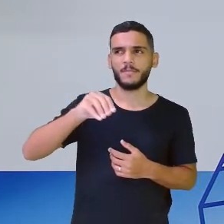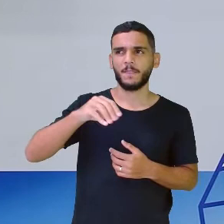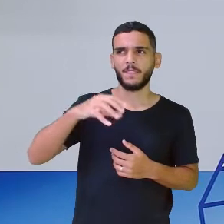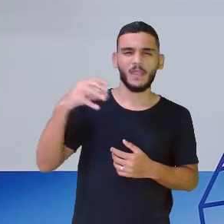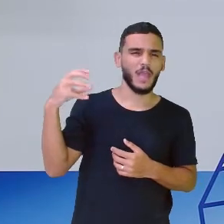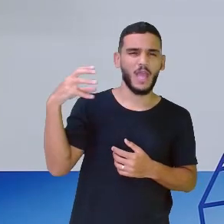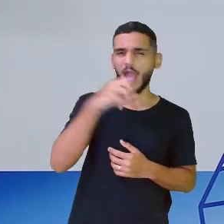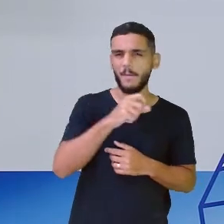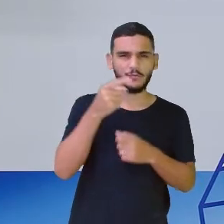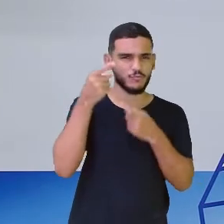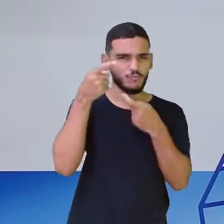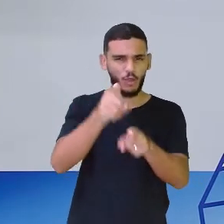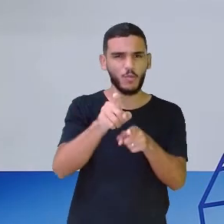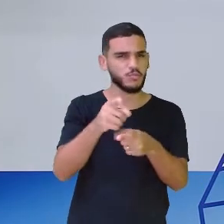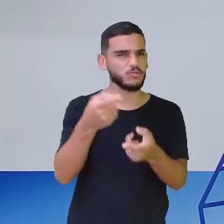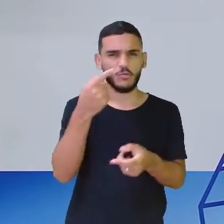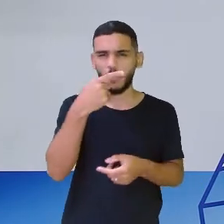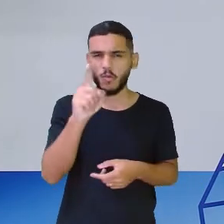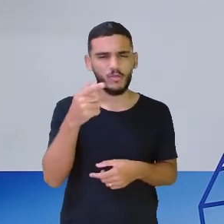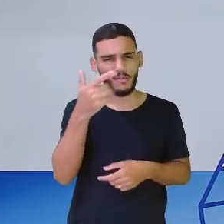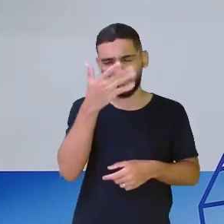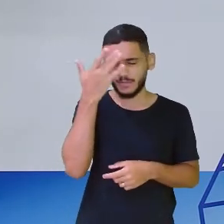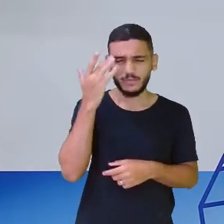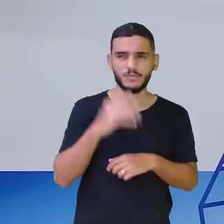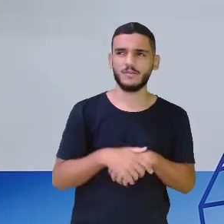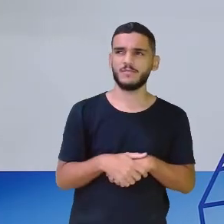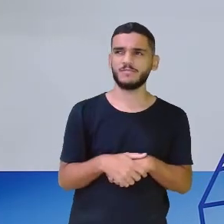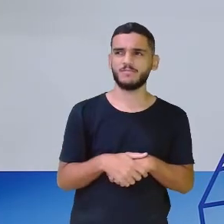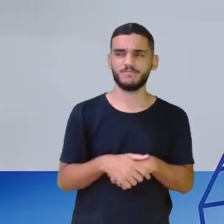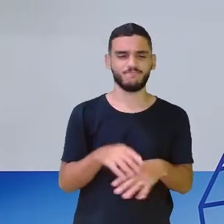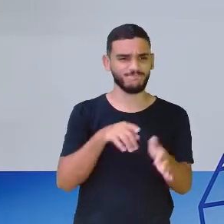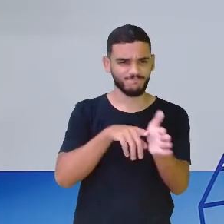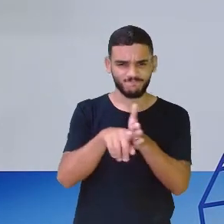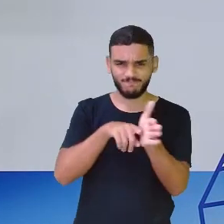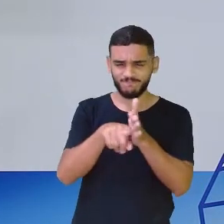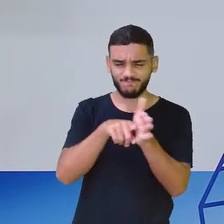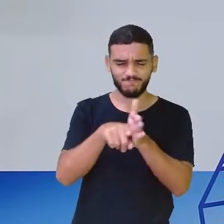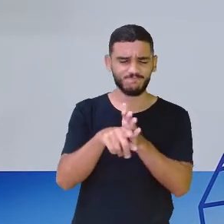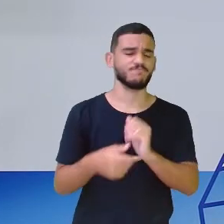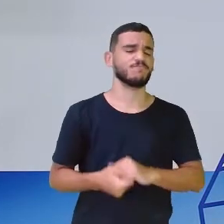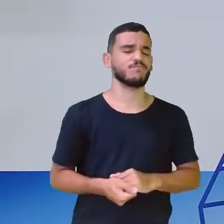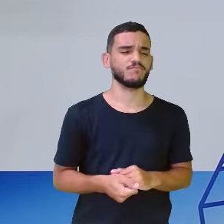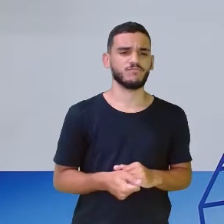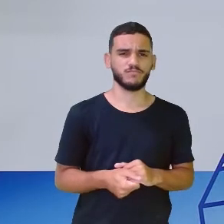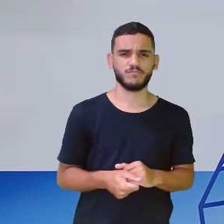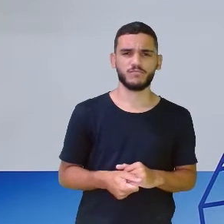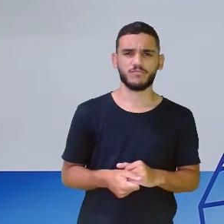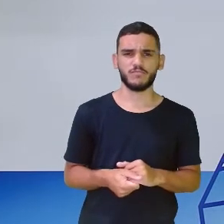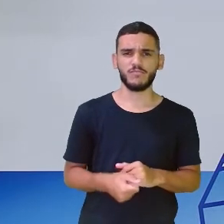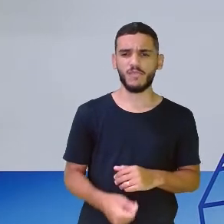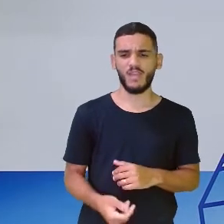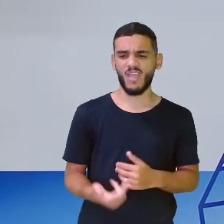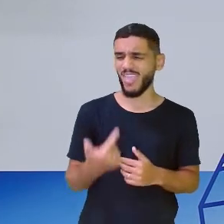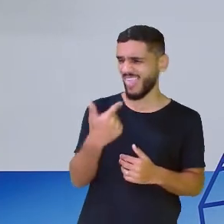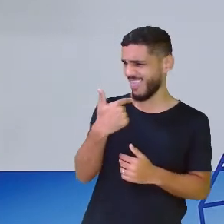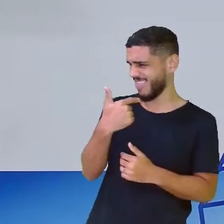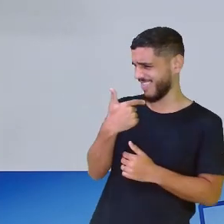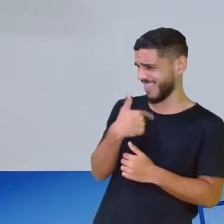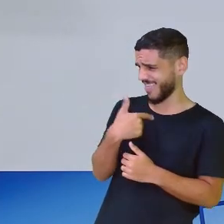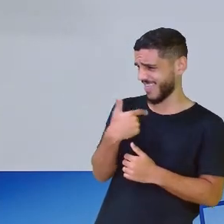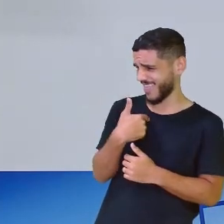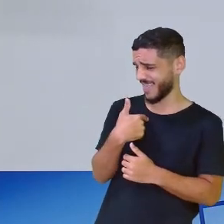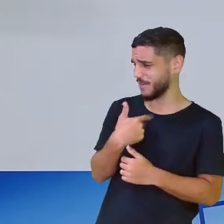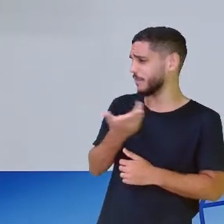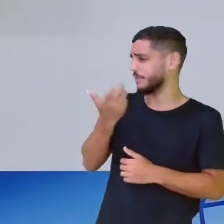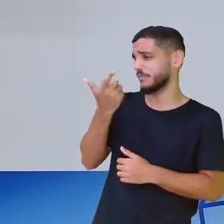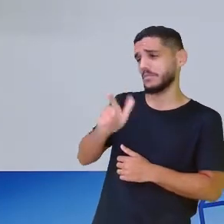acusando outra pessoa. Vamos verificar então. O largato. Dona coruja, eu não